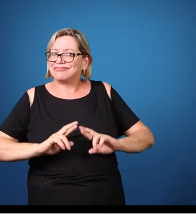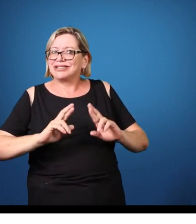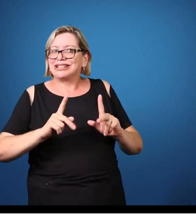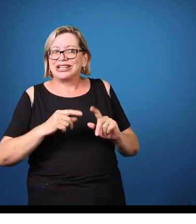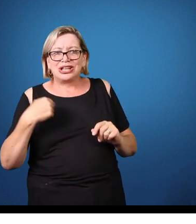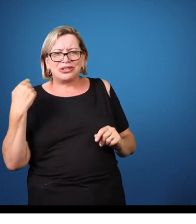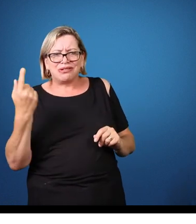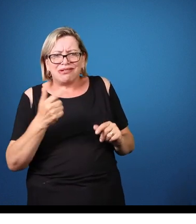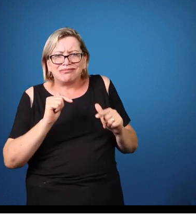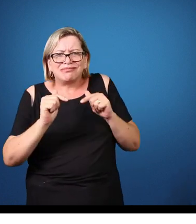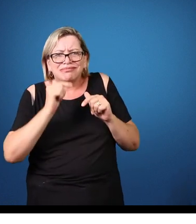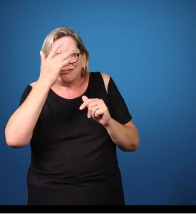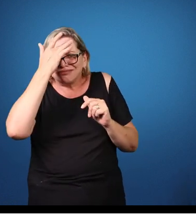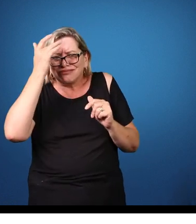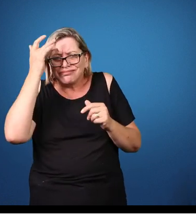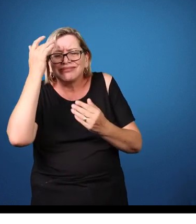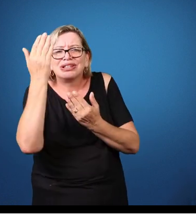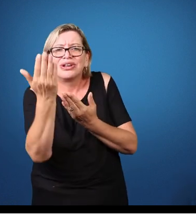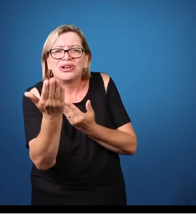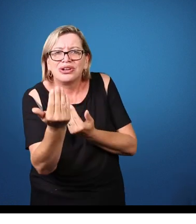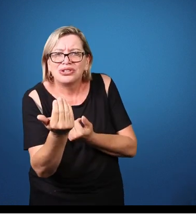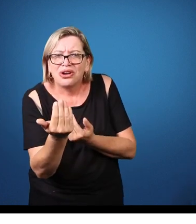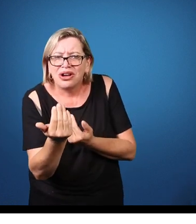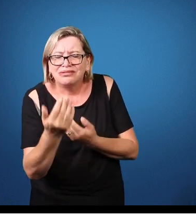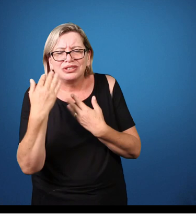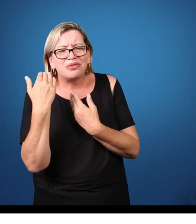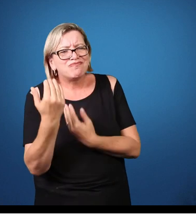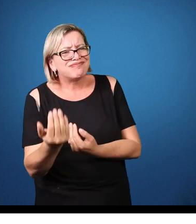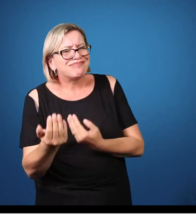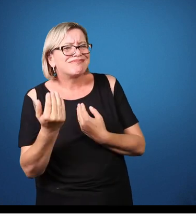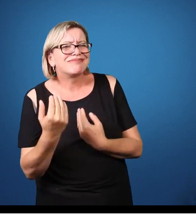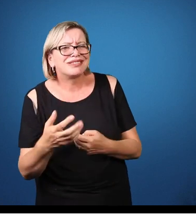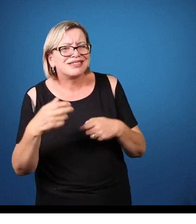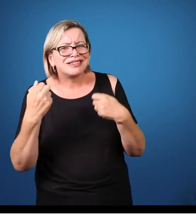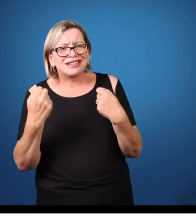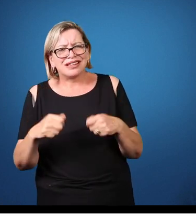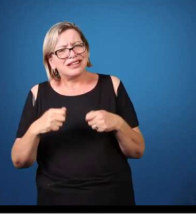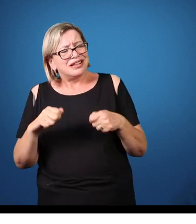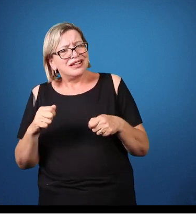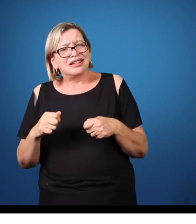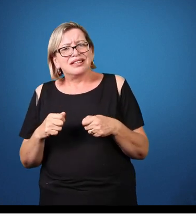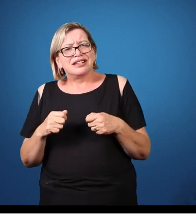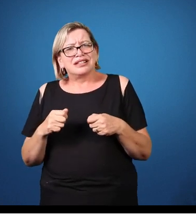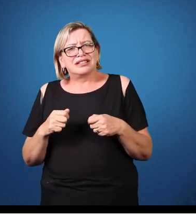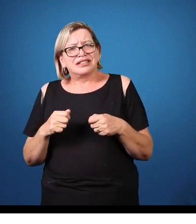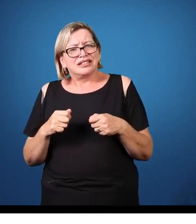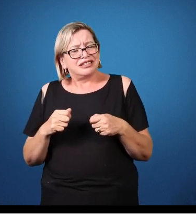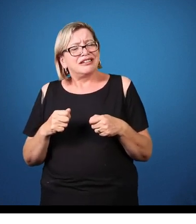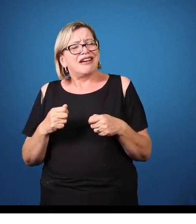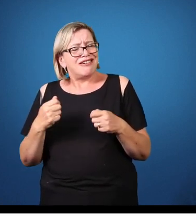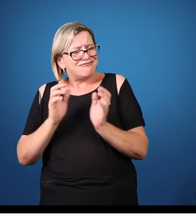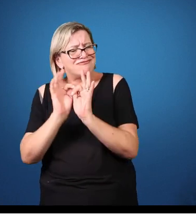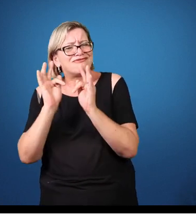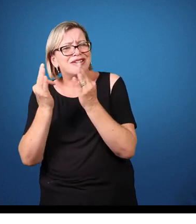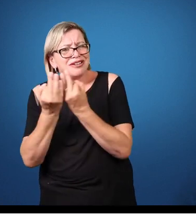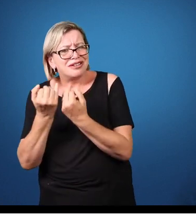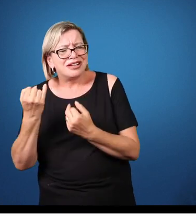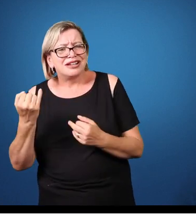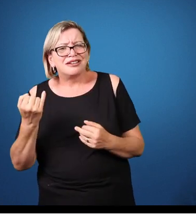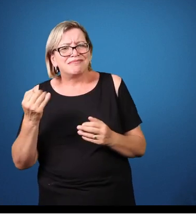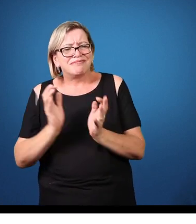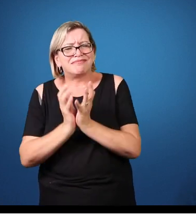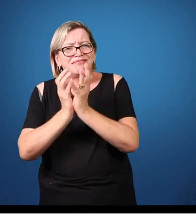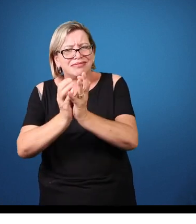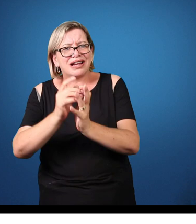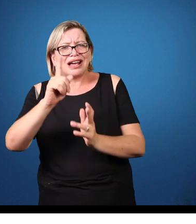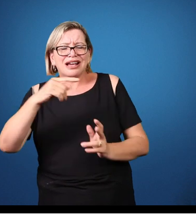casos seria muito importante. Adequado, né? Muito importante. Muito bem. Fica a recomendação para as instituições, para os docentes, para